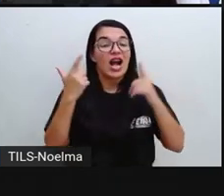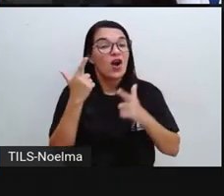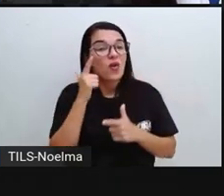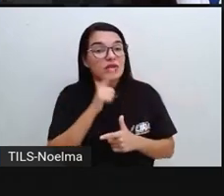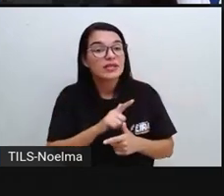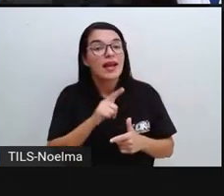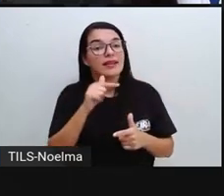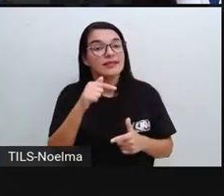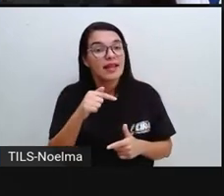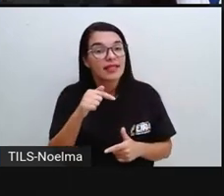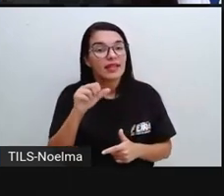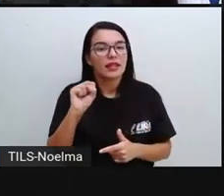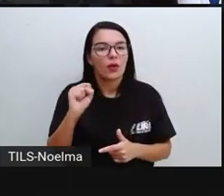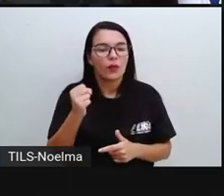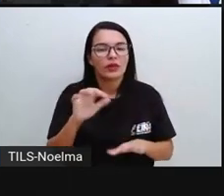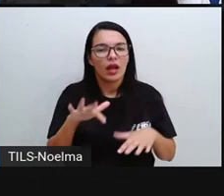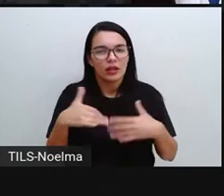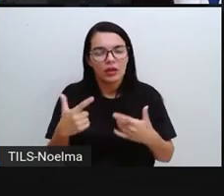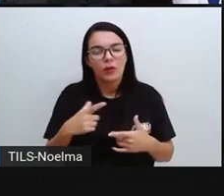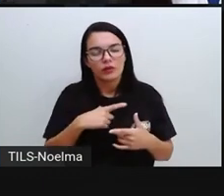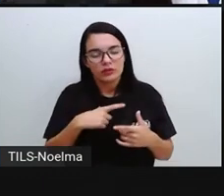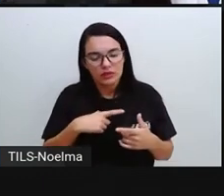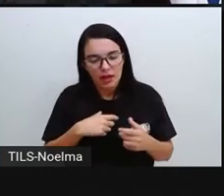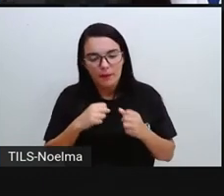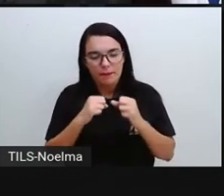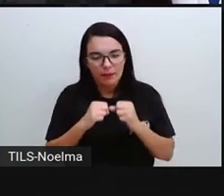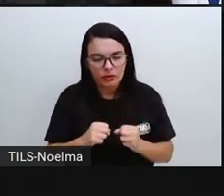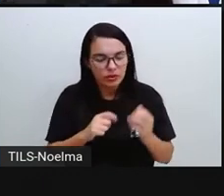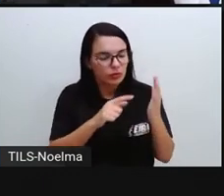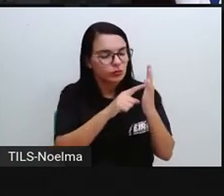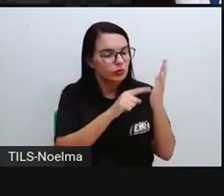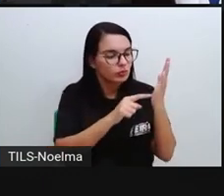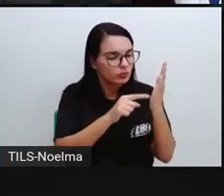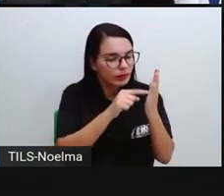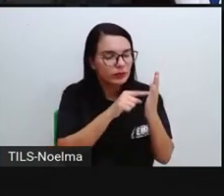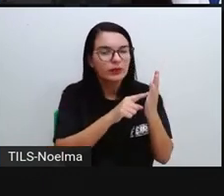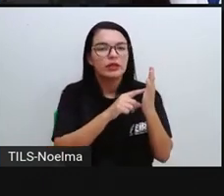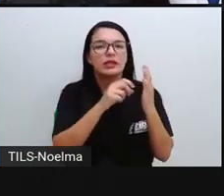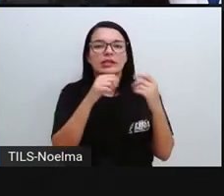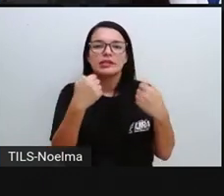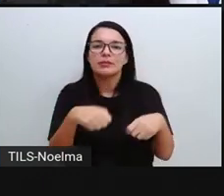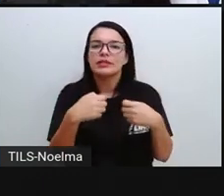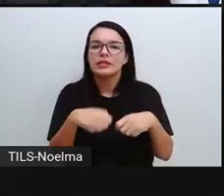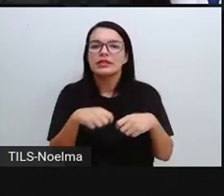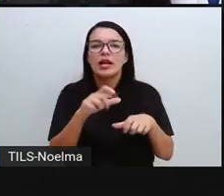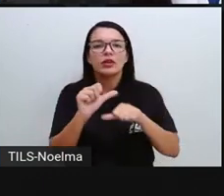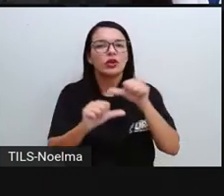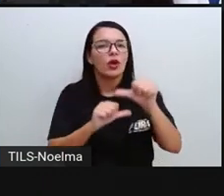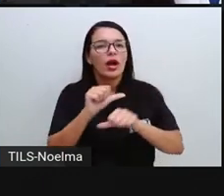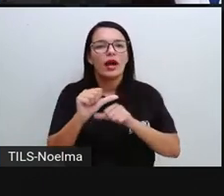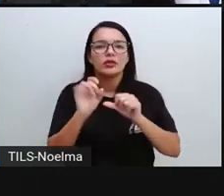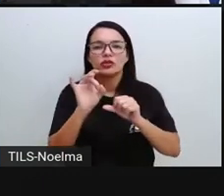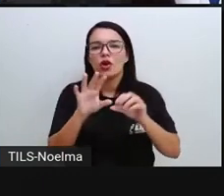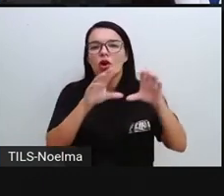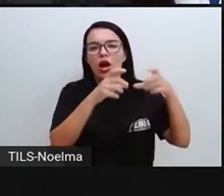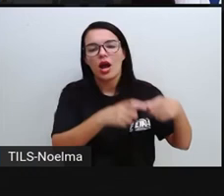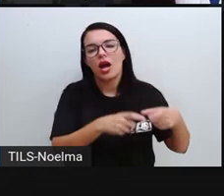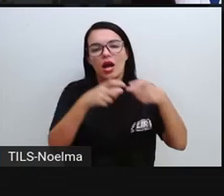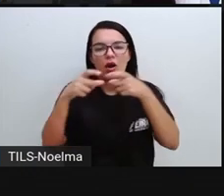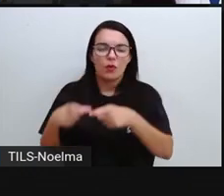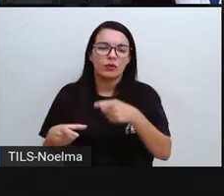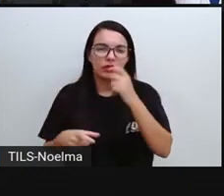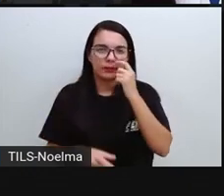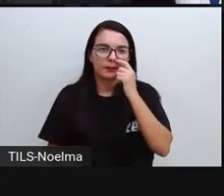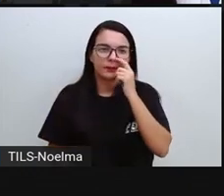conseguiu. Então, tem como a gente obter um número na calculadora, sendo que, para isso, a gente precise